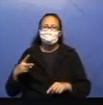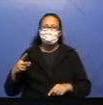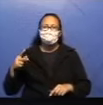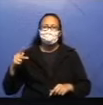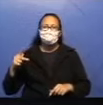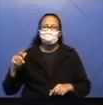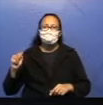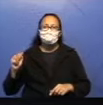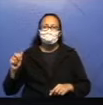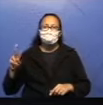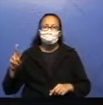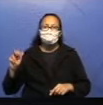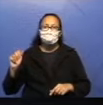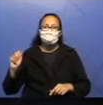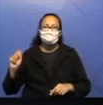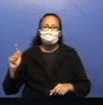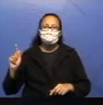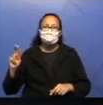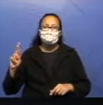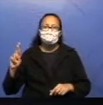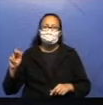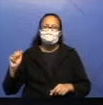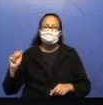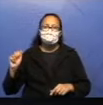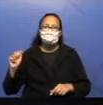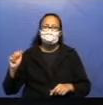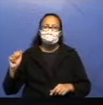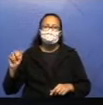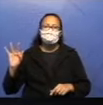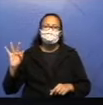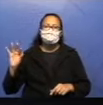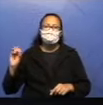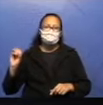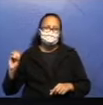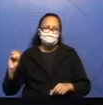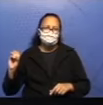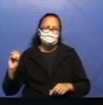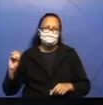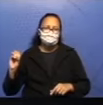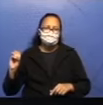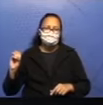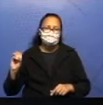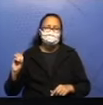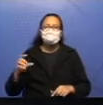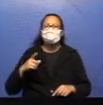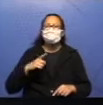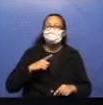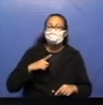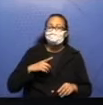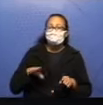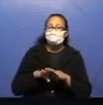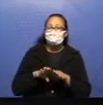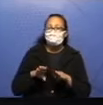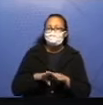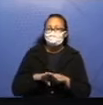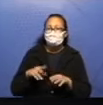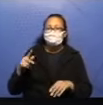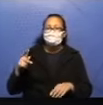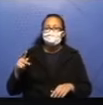interrogação. E entram as minhas personagens. São pessoas? São animais? São outros seres?